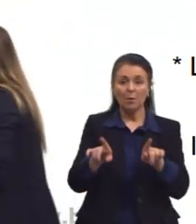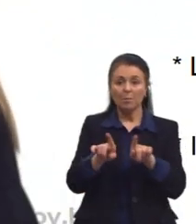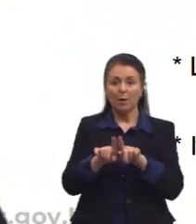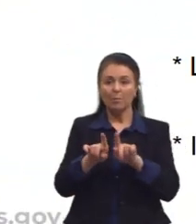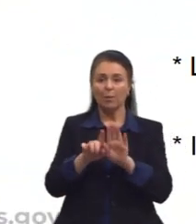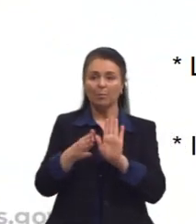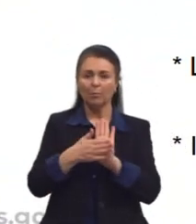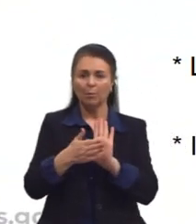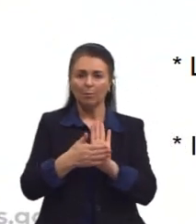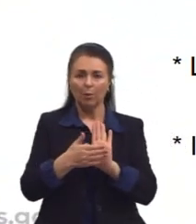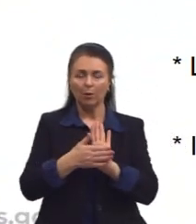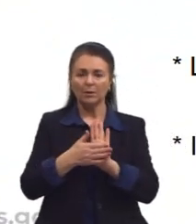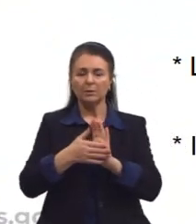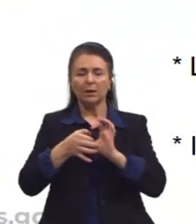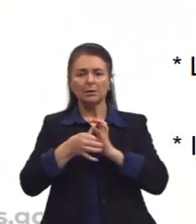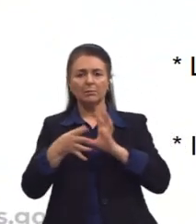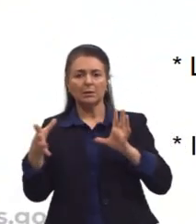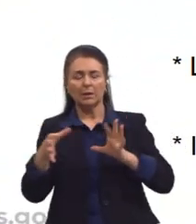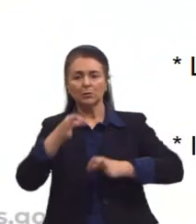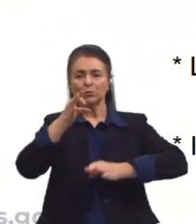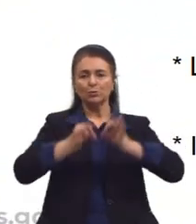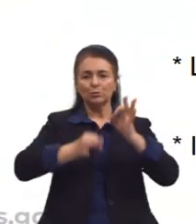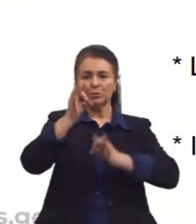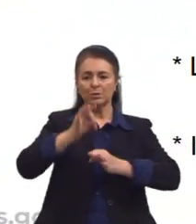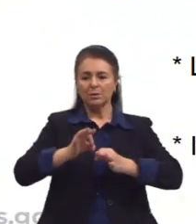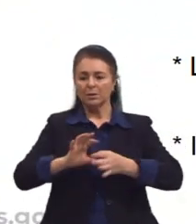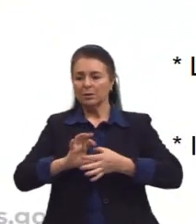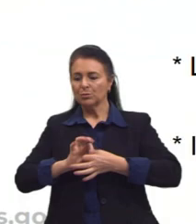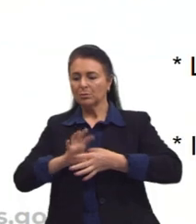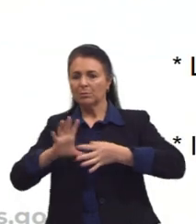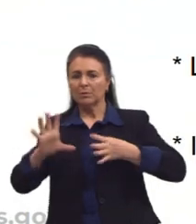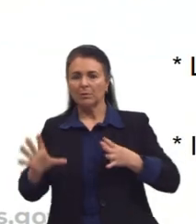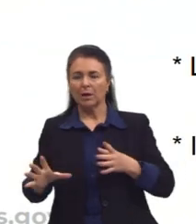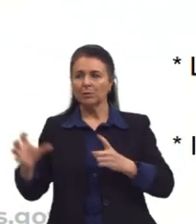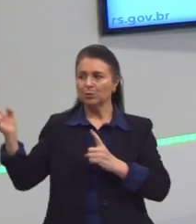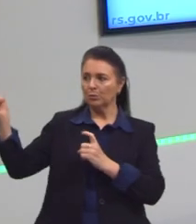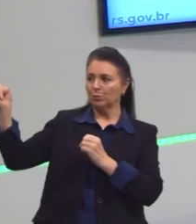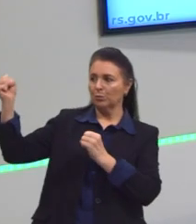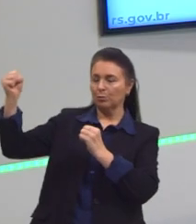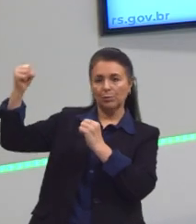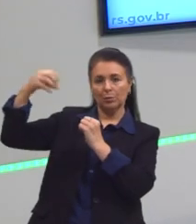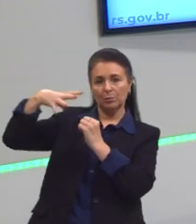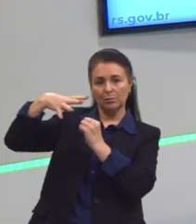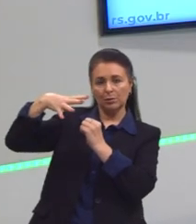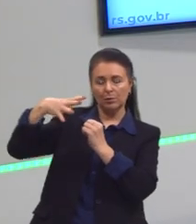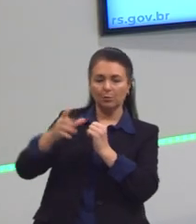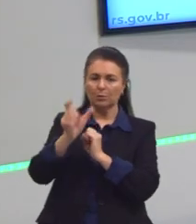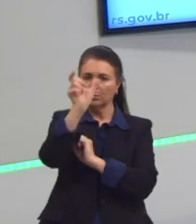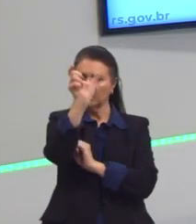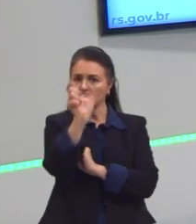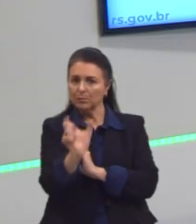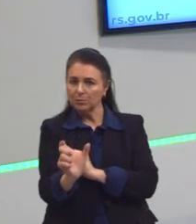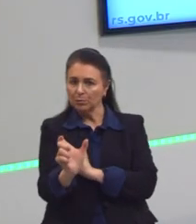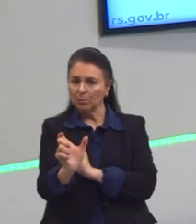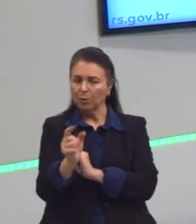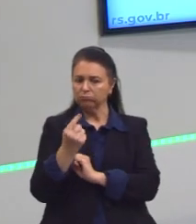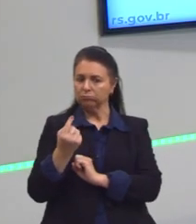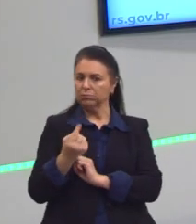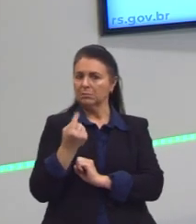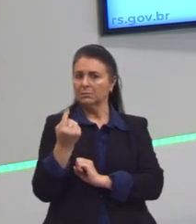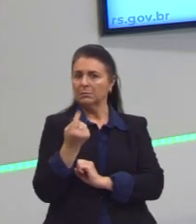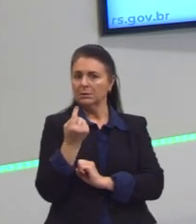liberais, aqui, De justiça, de liberdade, o iluminismo, traz essa questão do indivíduo, agora você é indivíduo, etc.